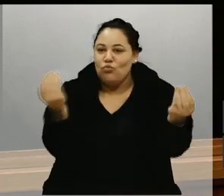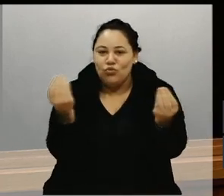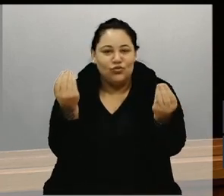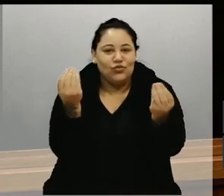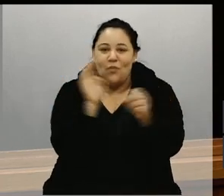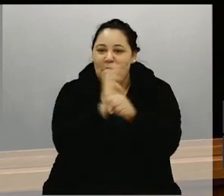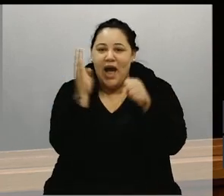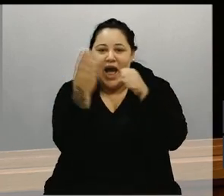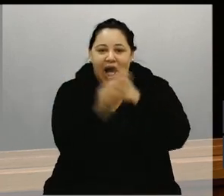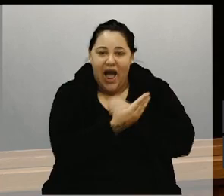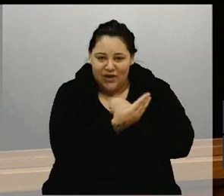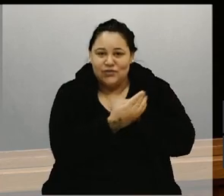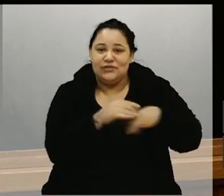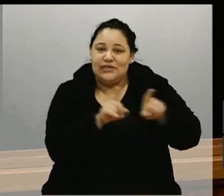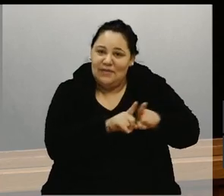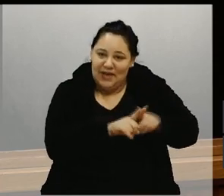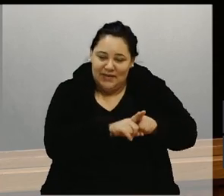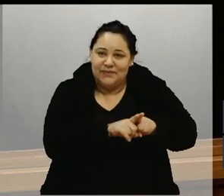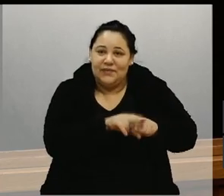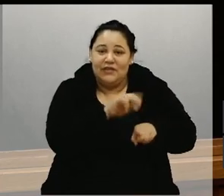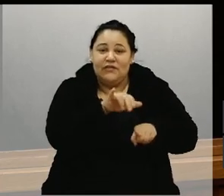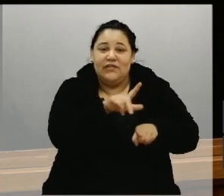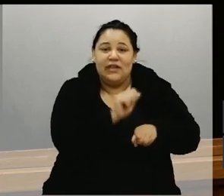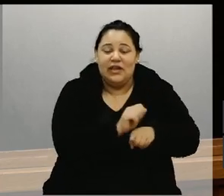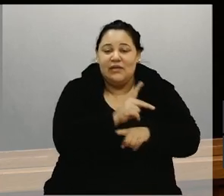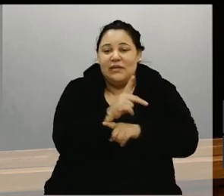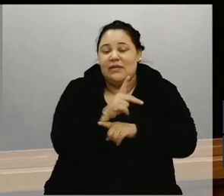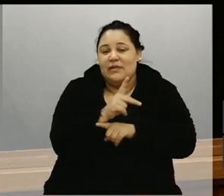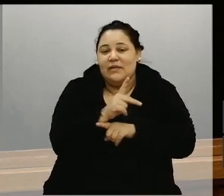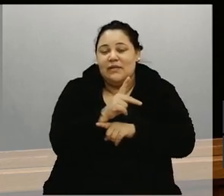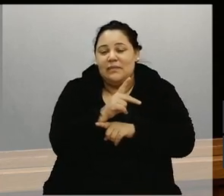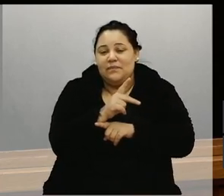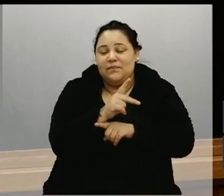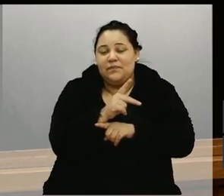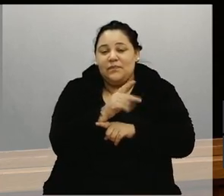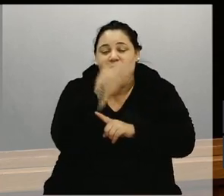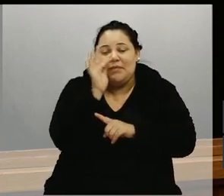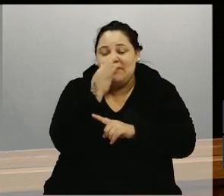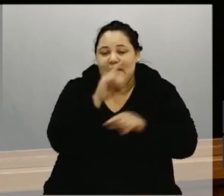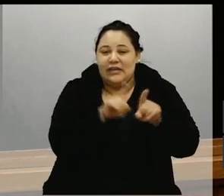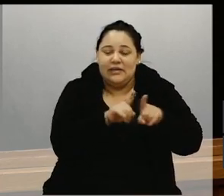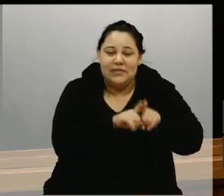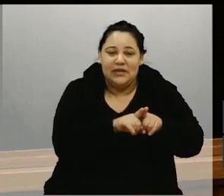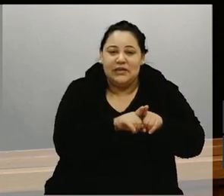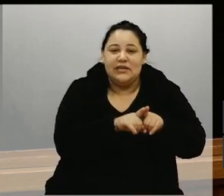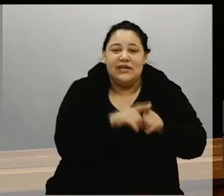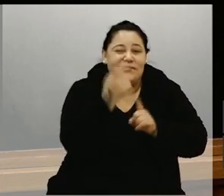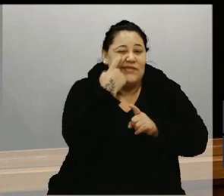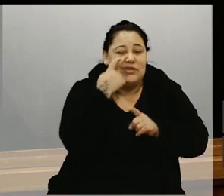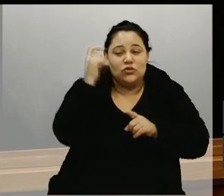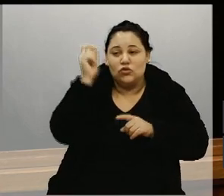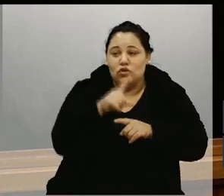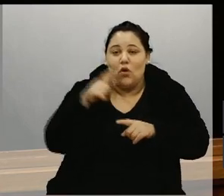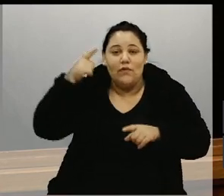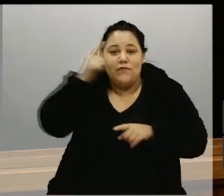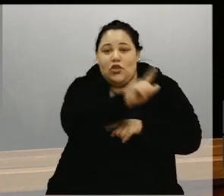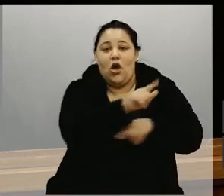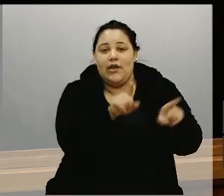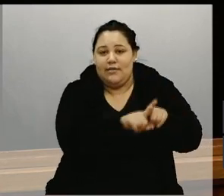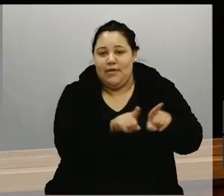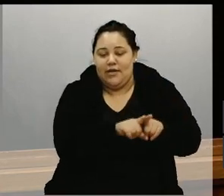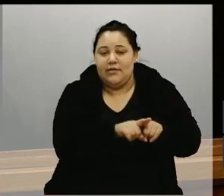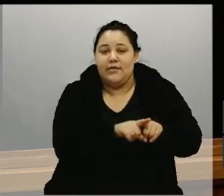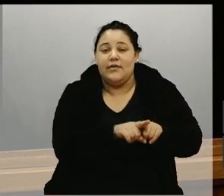Vila Nova, Vila Pinheiro, Vila Primavera, Visto do Sol, Vitória. Considerando que em virtude de